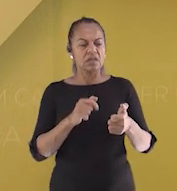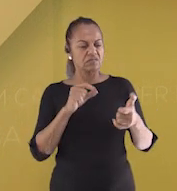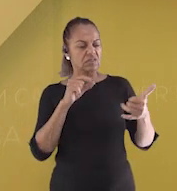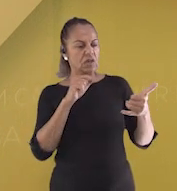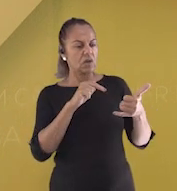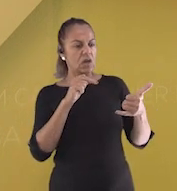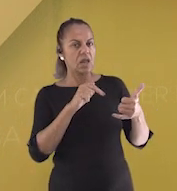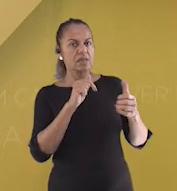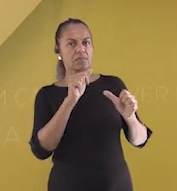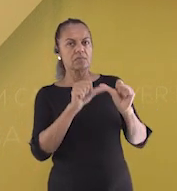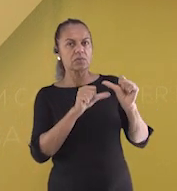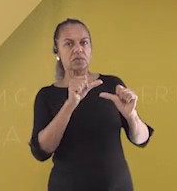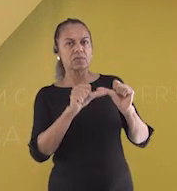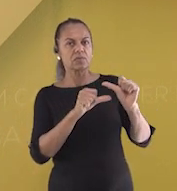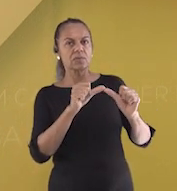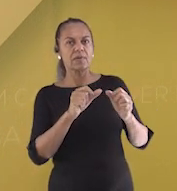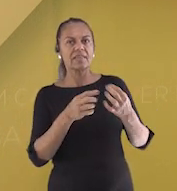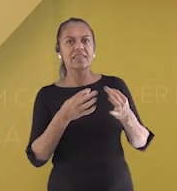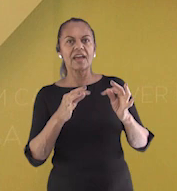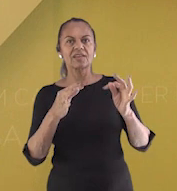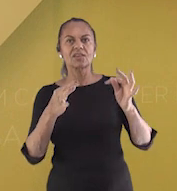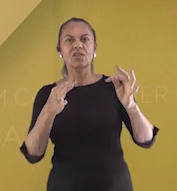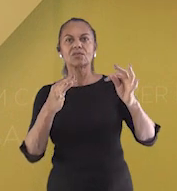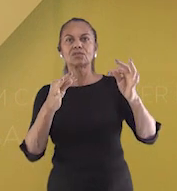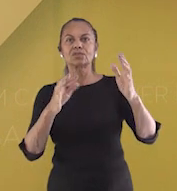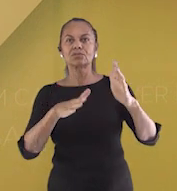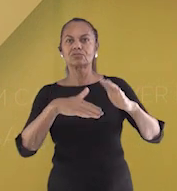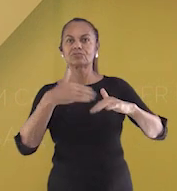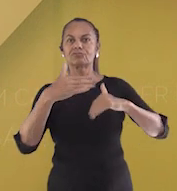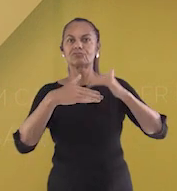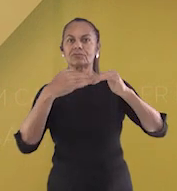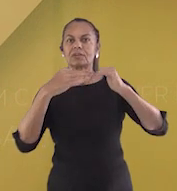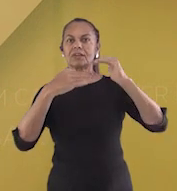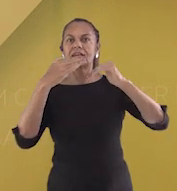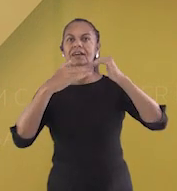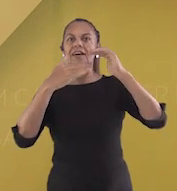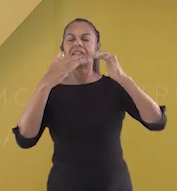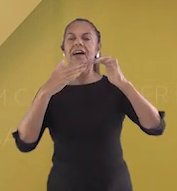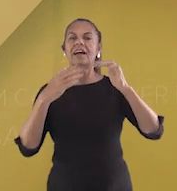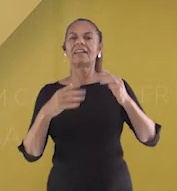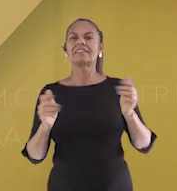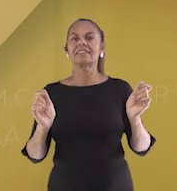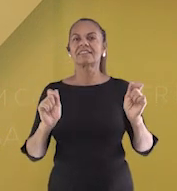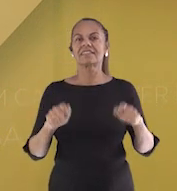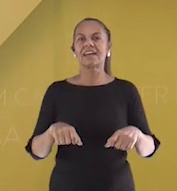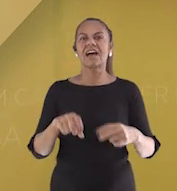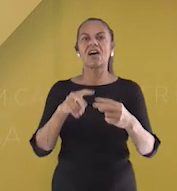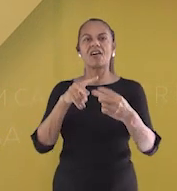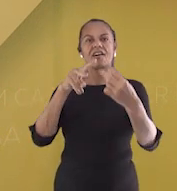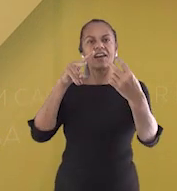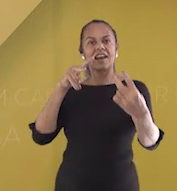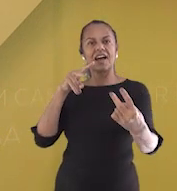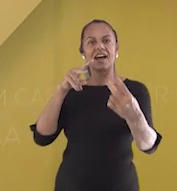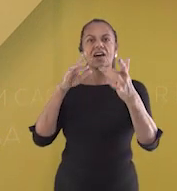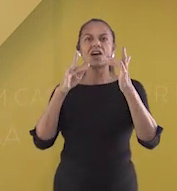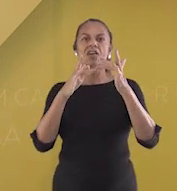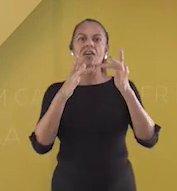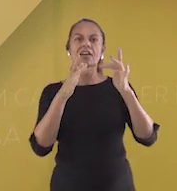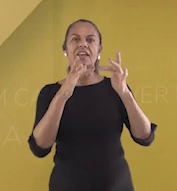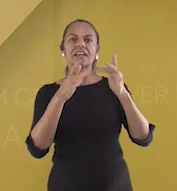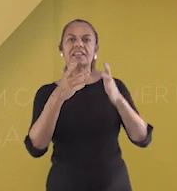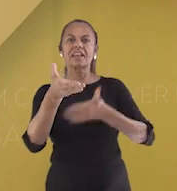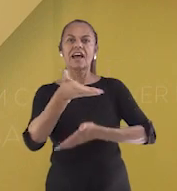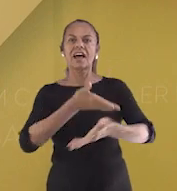tendo cada vez mais tecnologia. Uma delas é a possibilidade de jogar online e se conectar com vários amigos